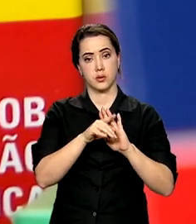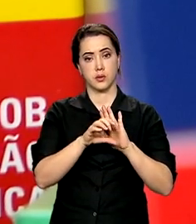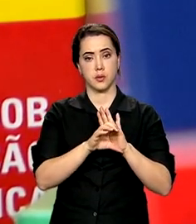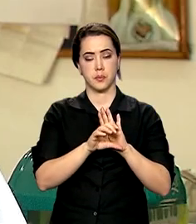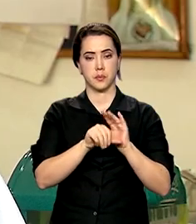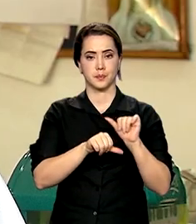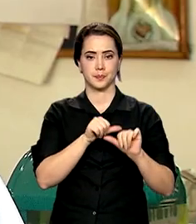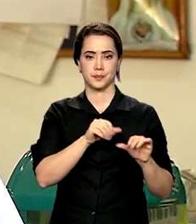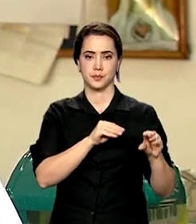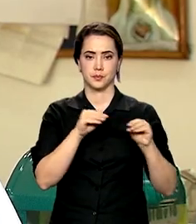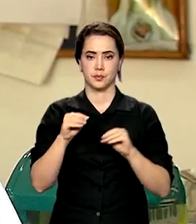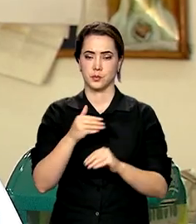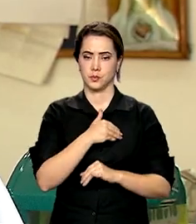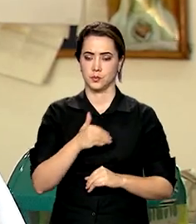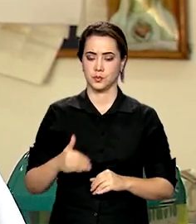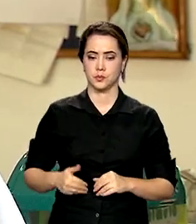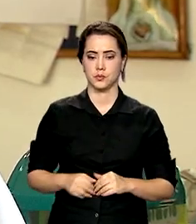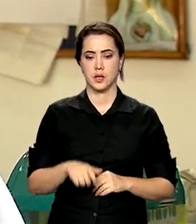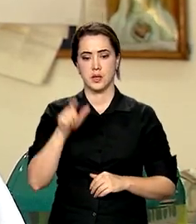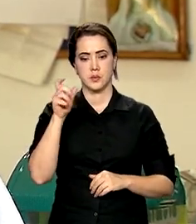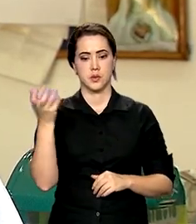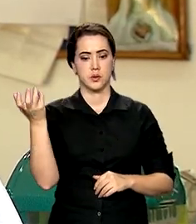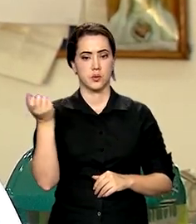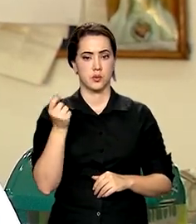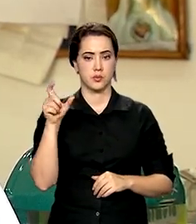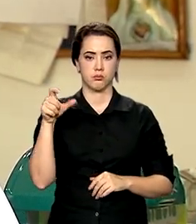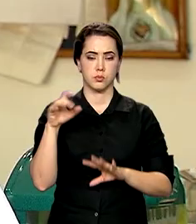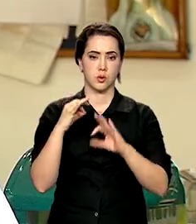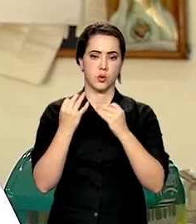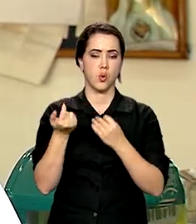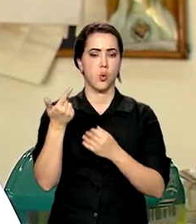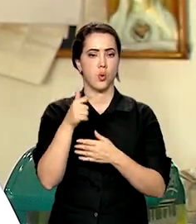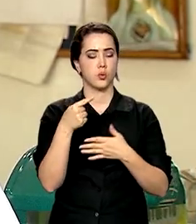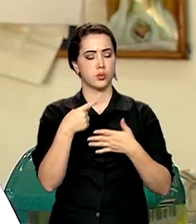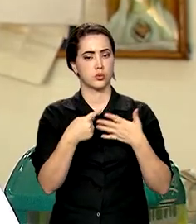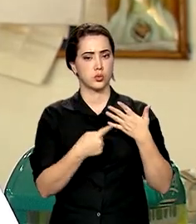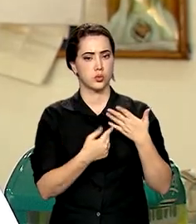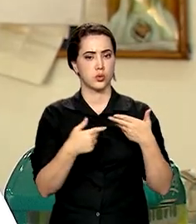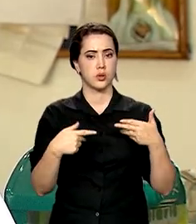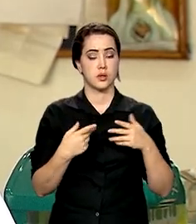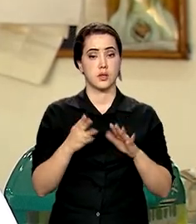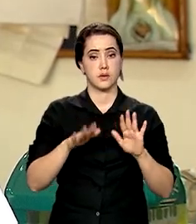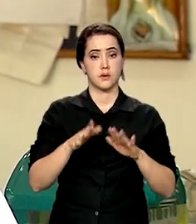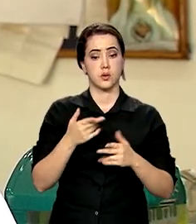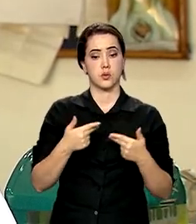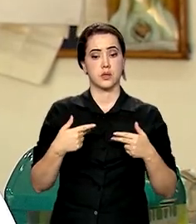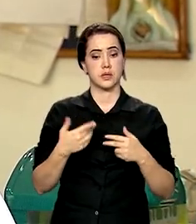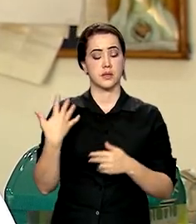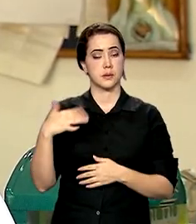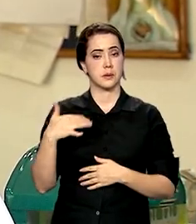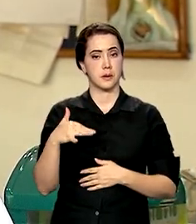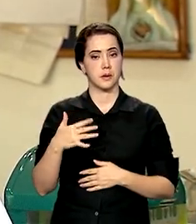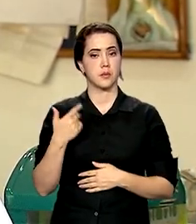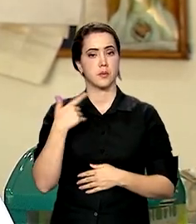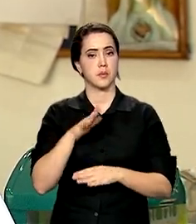Transição. Os beneficiários estão adorando adicionar vários outros produtos, inclusive produtos muito caros, para ajudar na população.